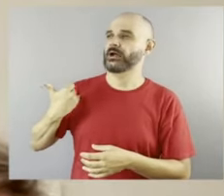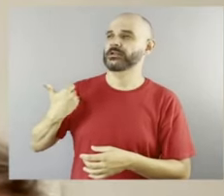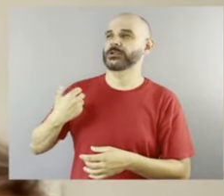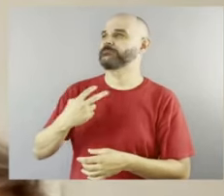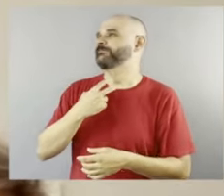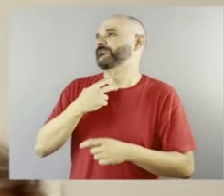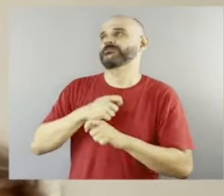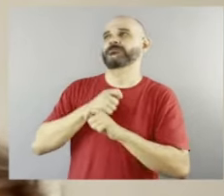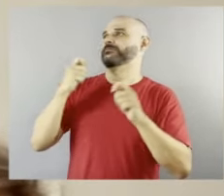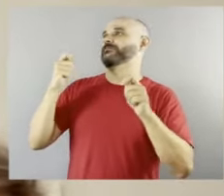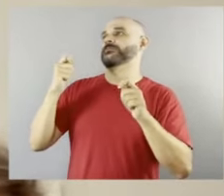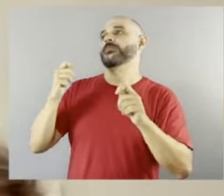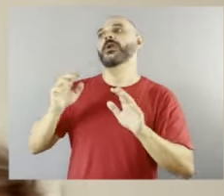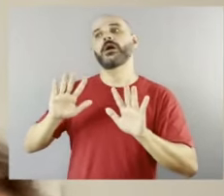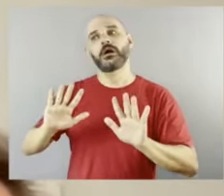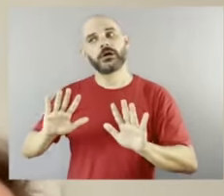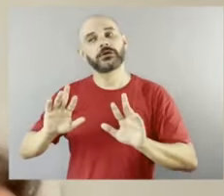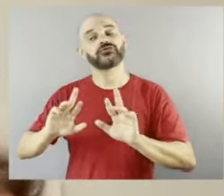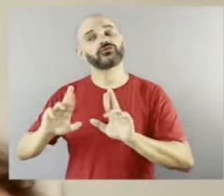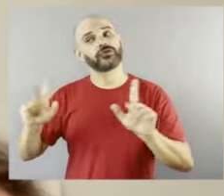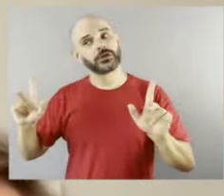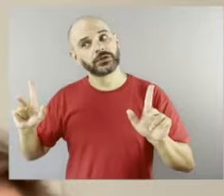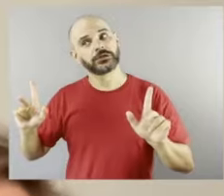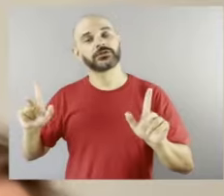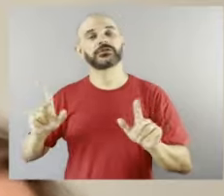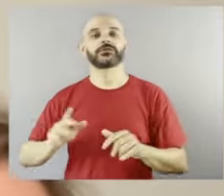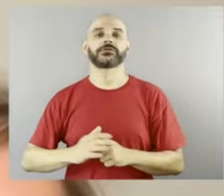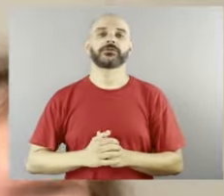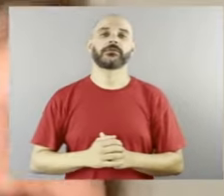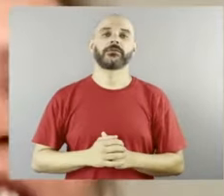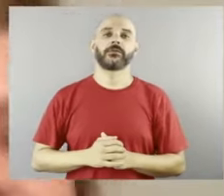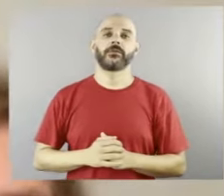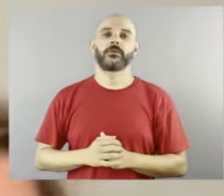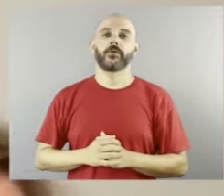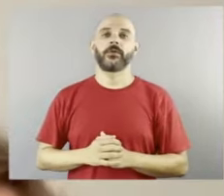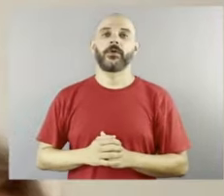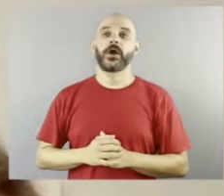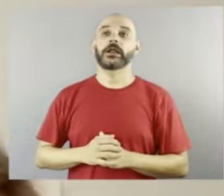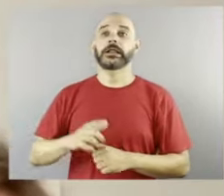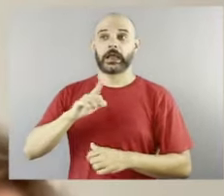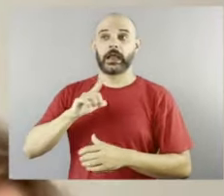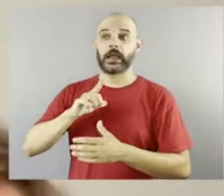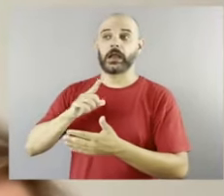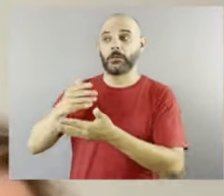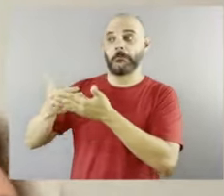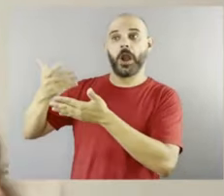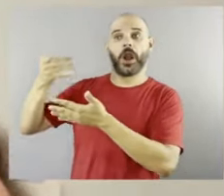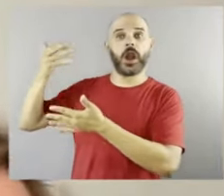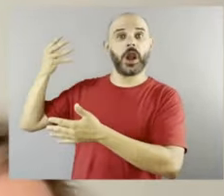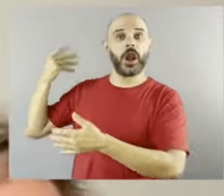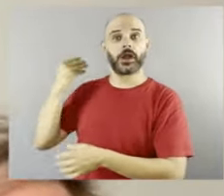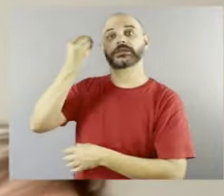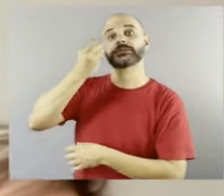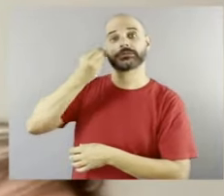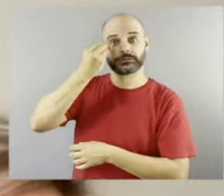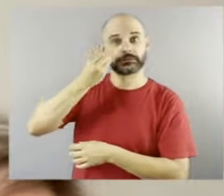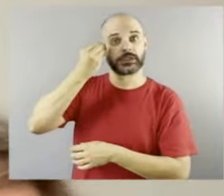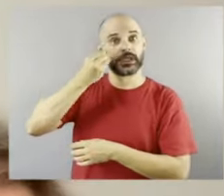incapacidade, e não é nada disso. Quanto mais velhas pessoas são, mais oportunidade nós temos também de